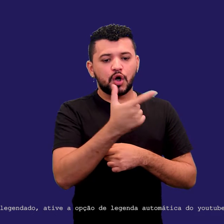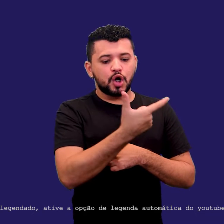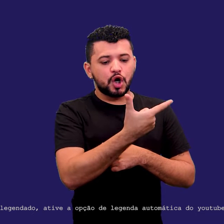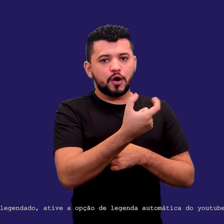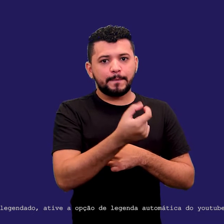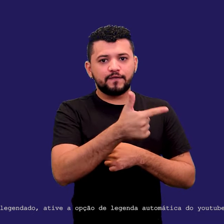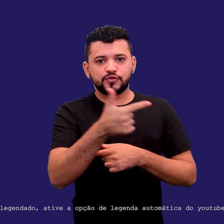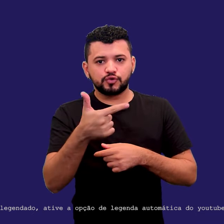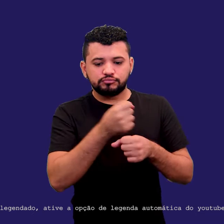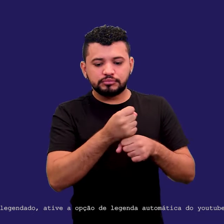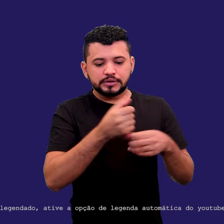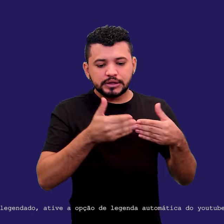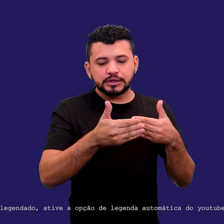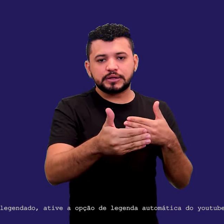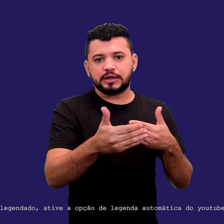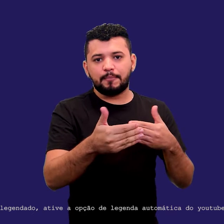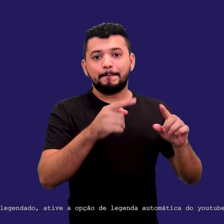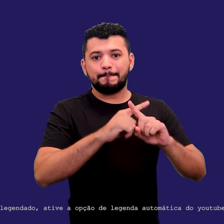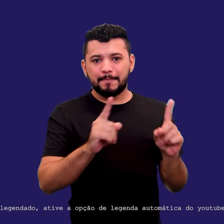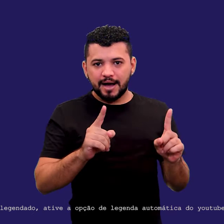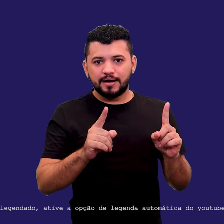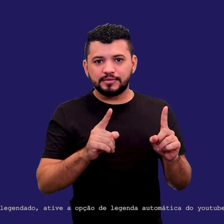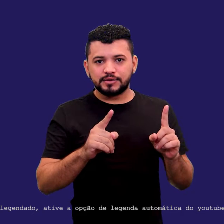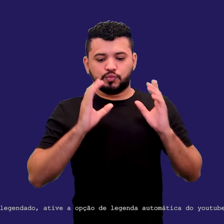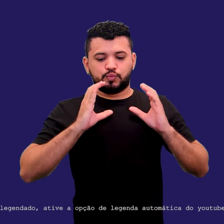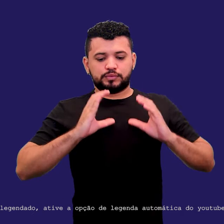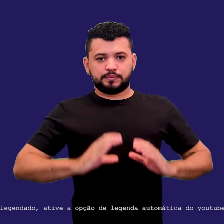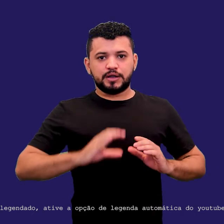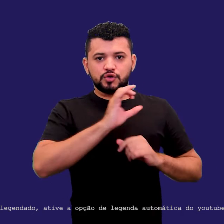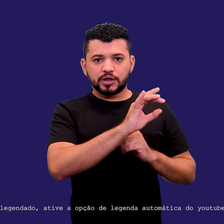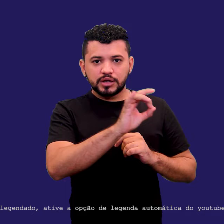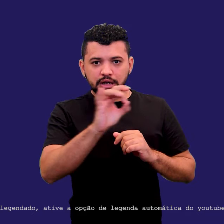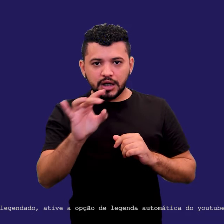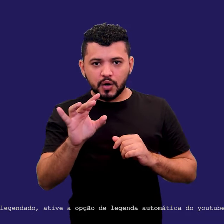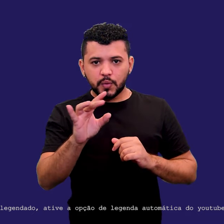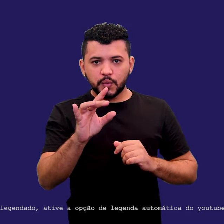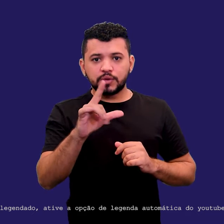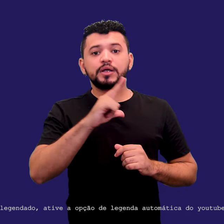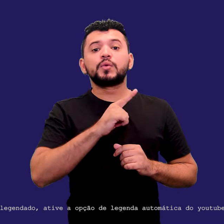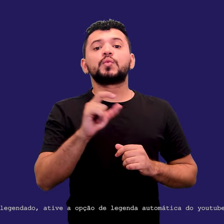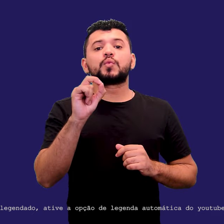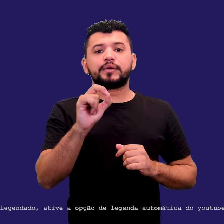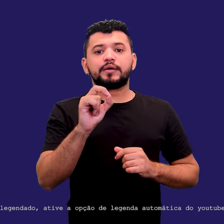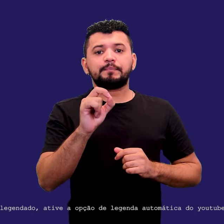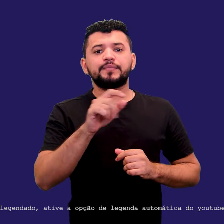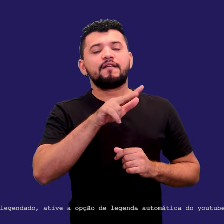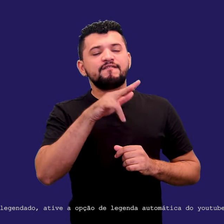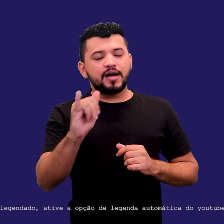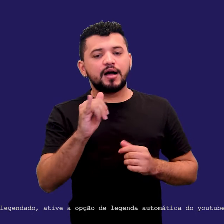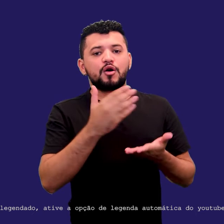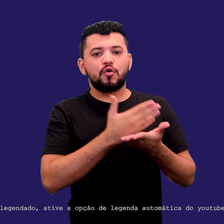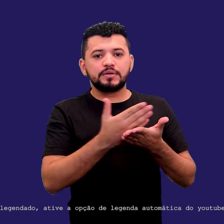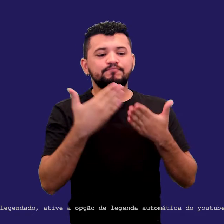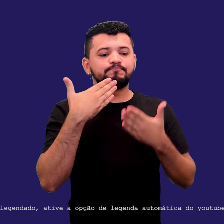competências comportamentais, elas estão sendo exigidas hoje das